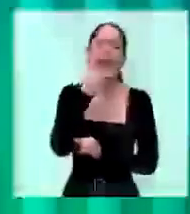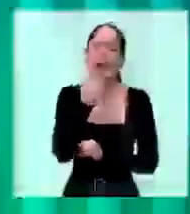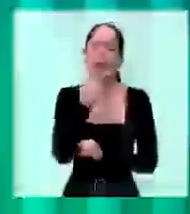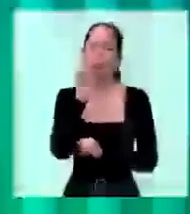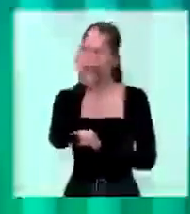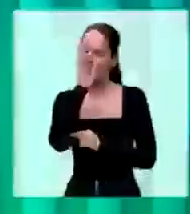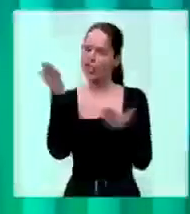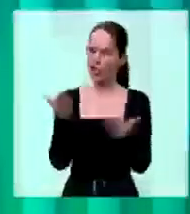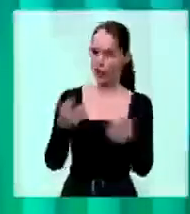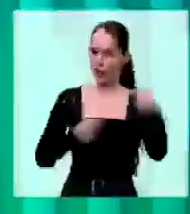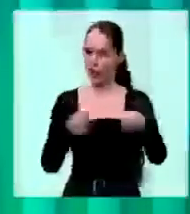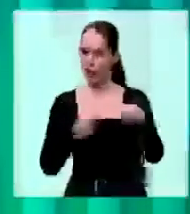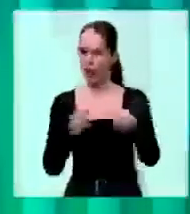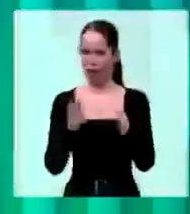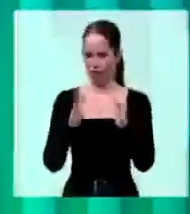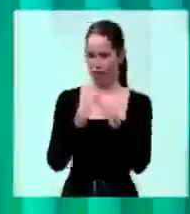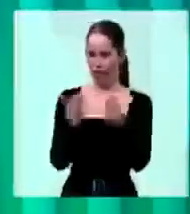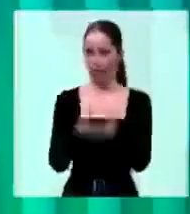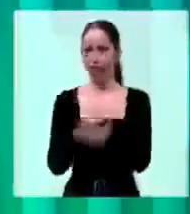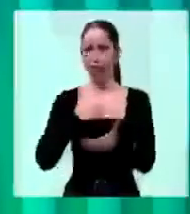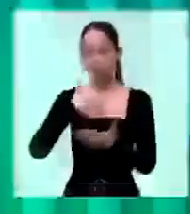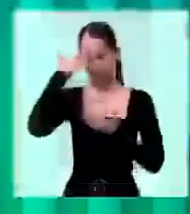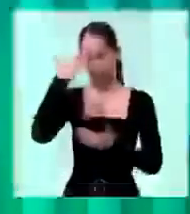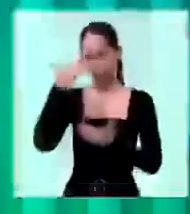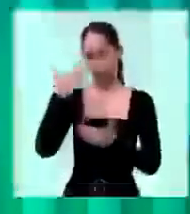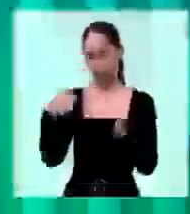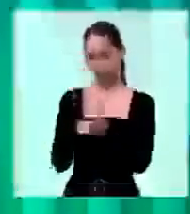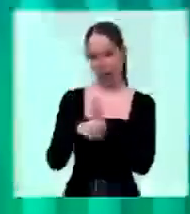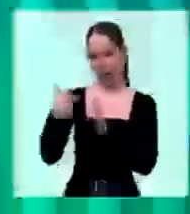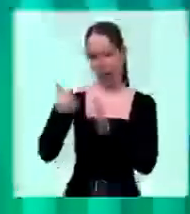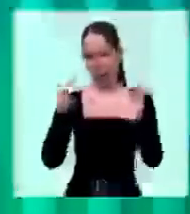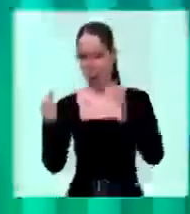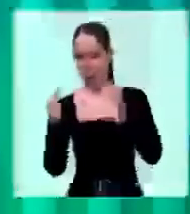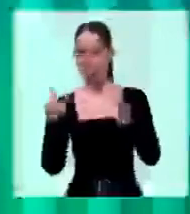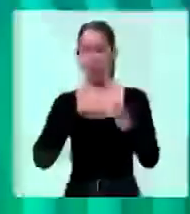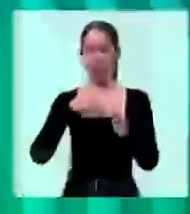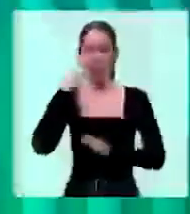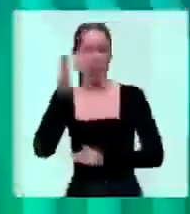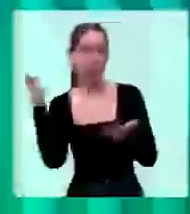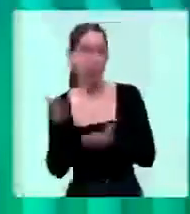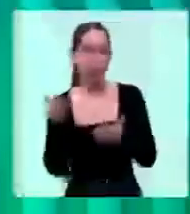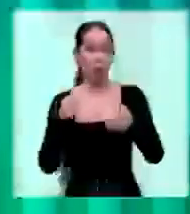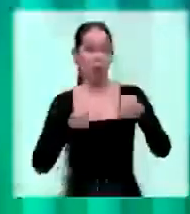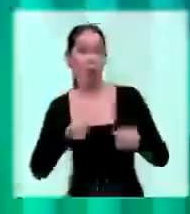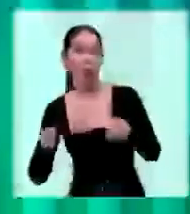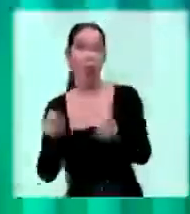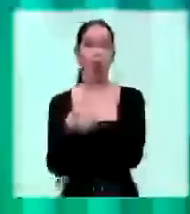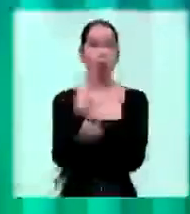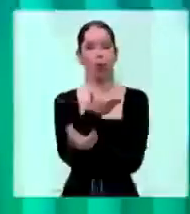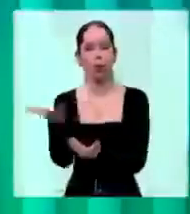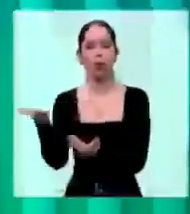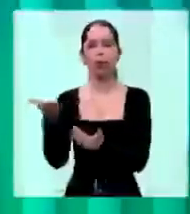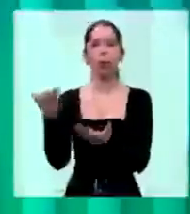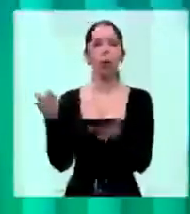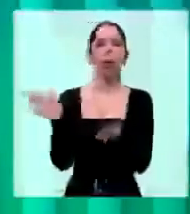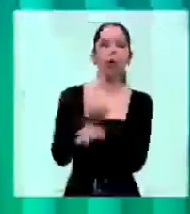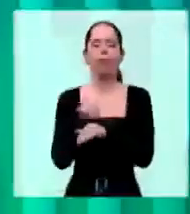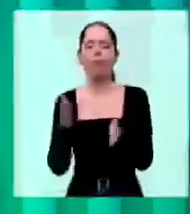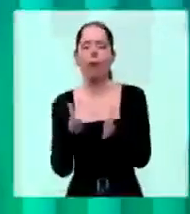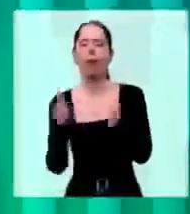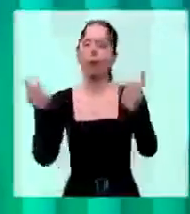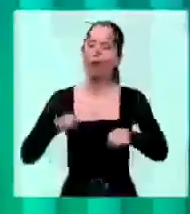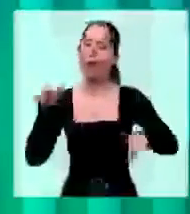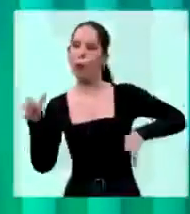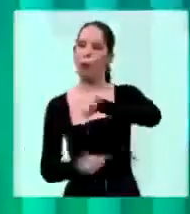turno e ter esses 13 dias para debater com o senhor os caminhos para mudar Porto Alegre. Eu e o meu candidato a vice, Miguel